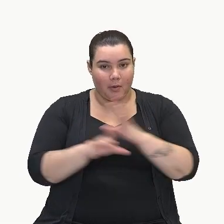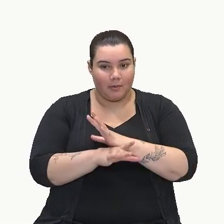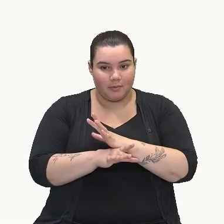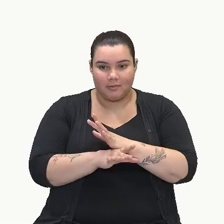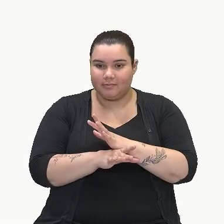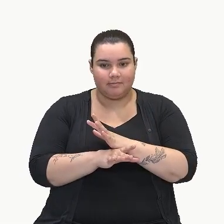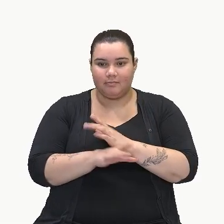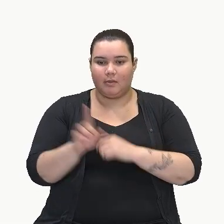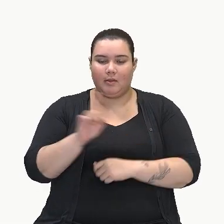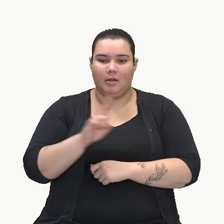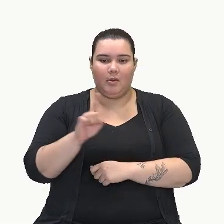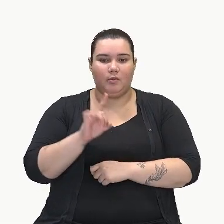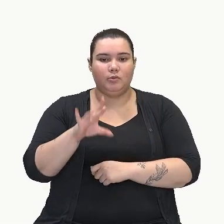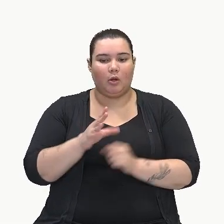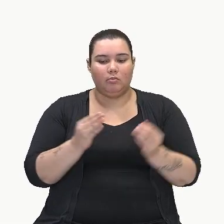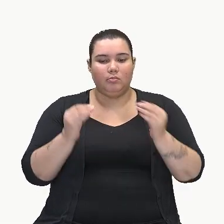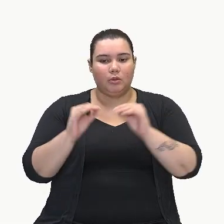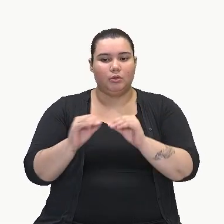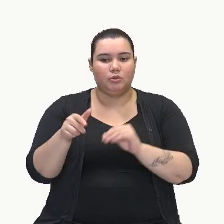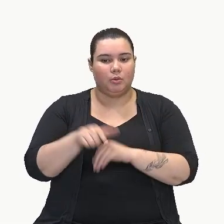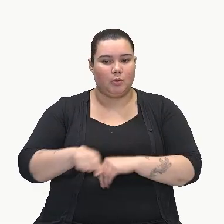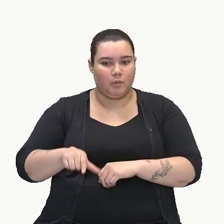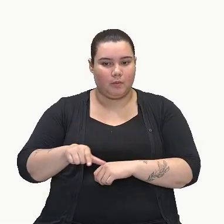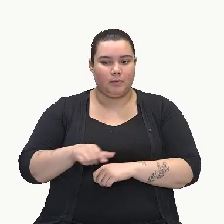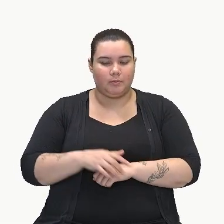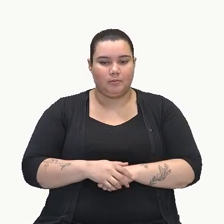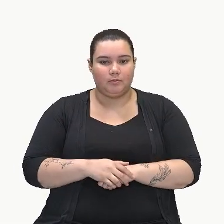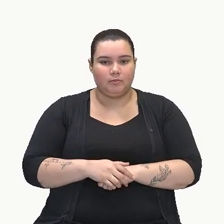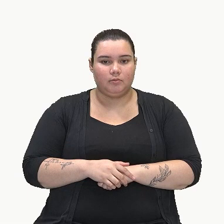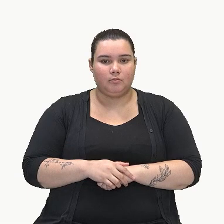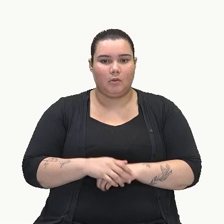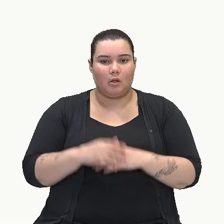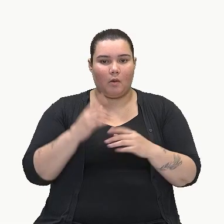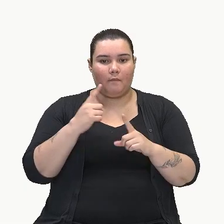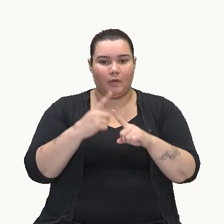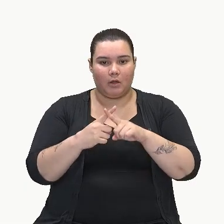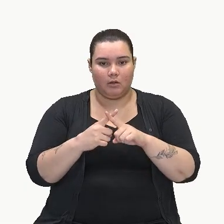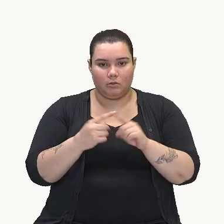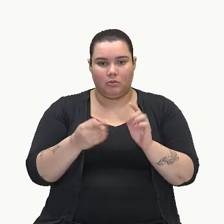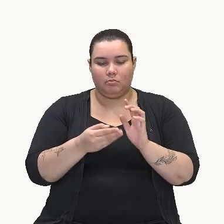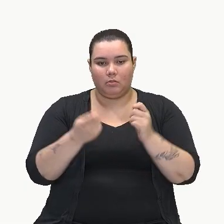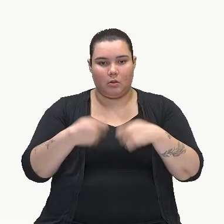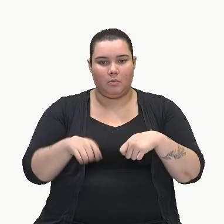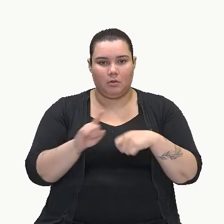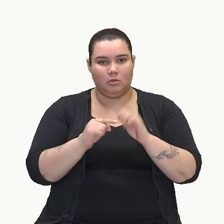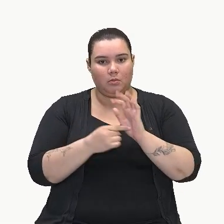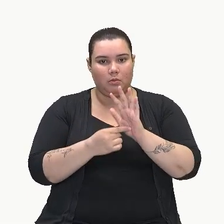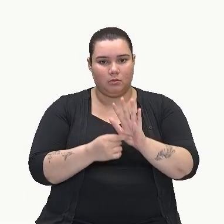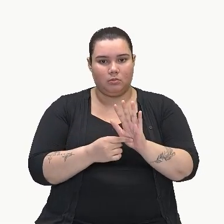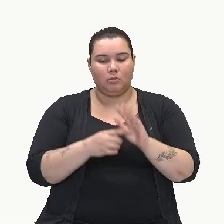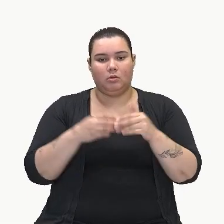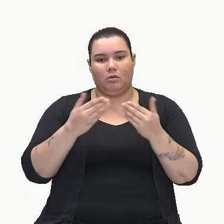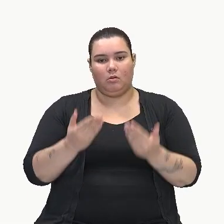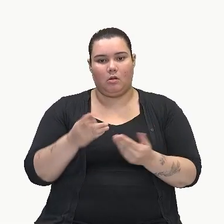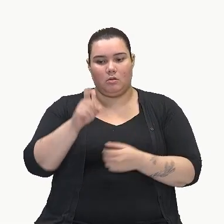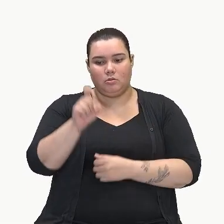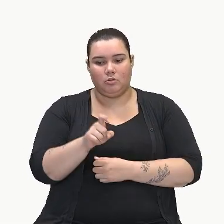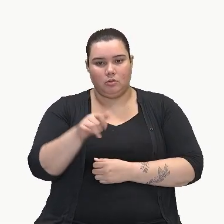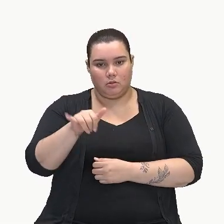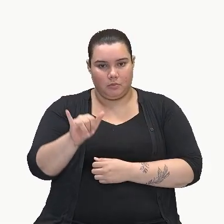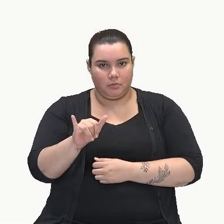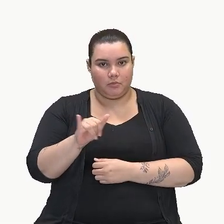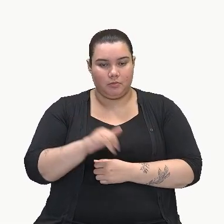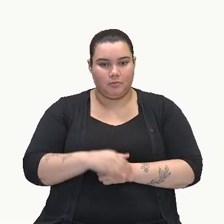repetida. Tá ok? E o sinal de vezes do meio não precisa aparecer, por isso que fica x, y.